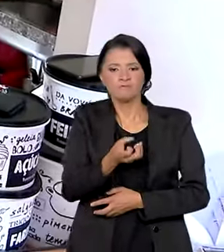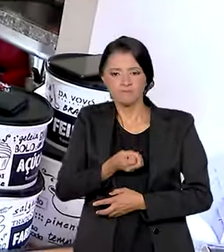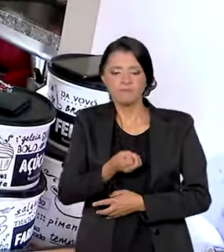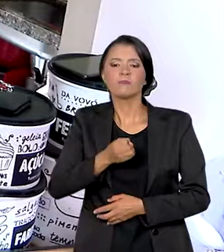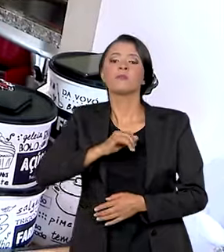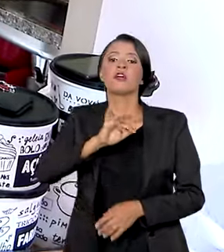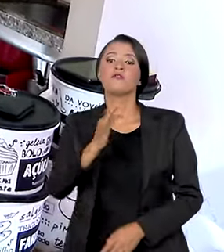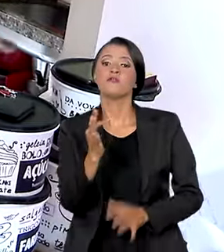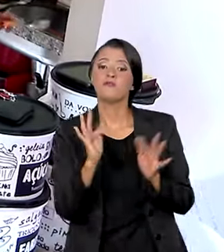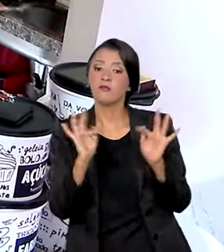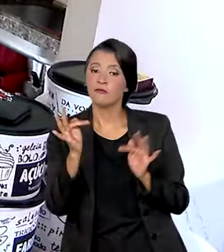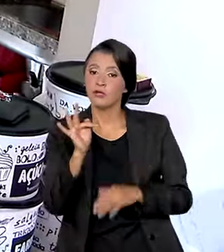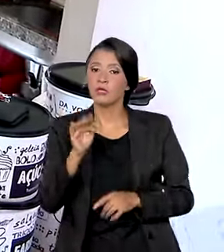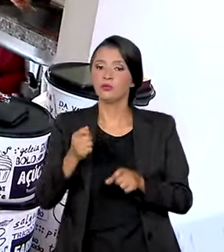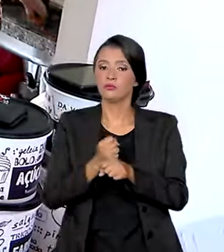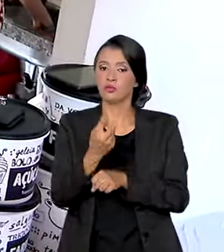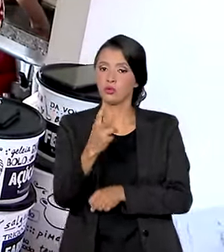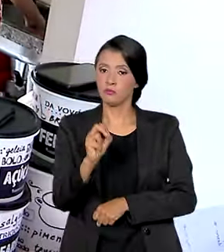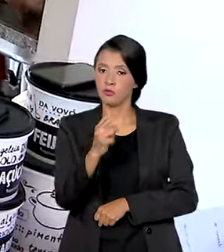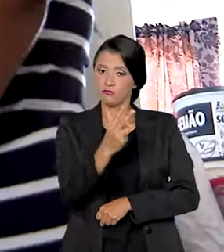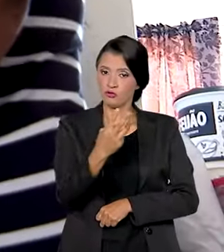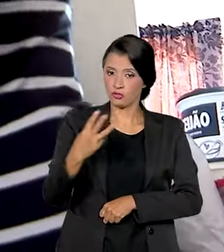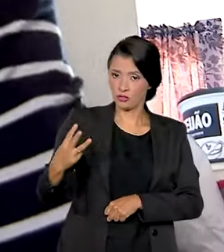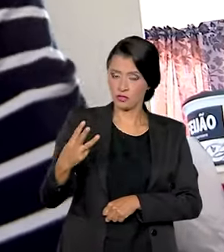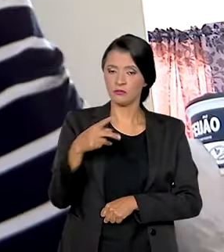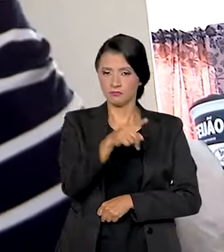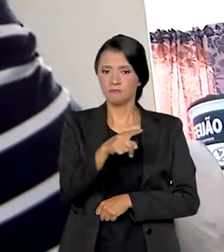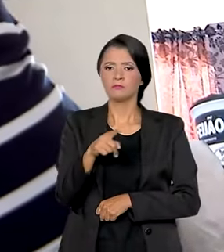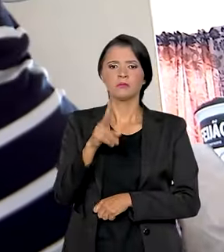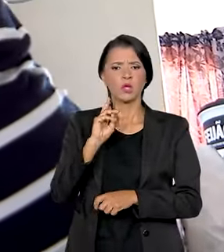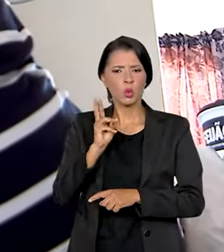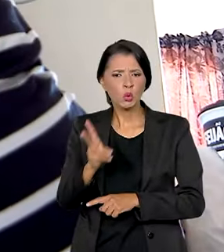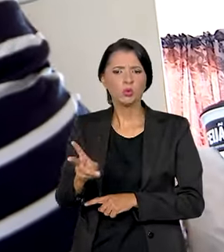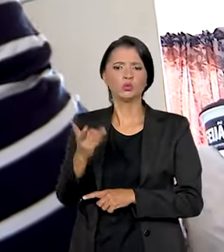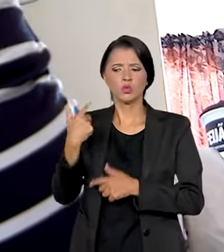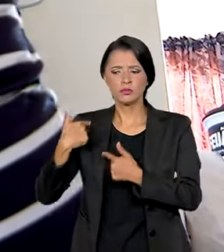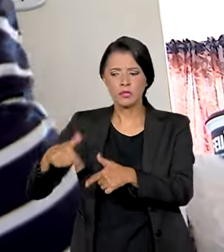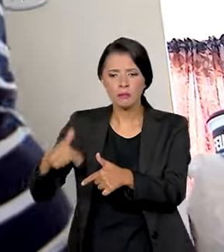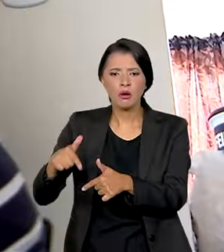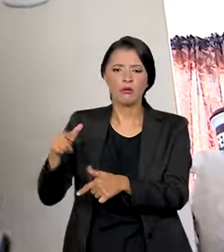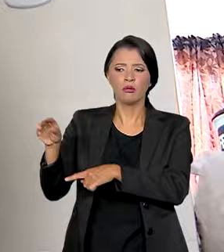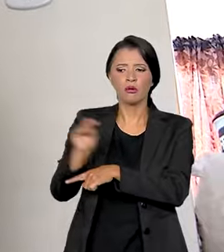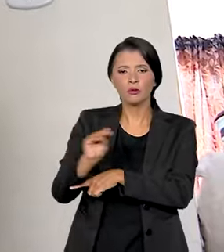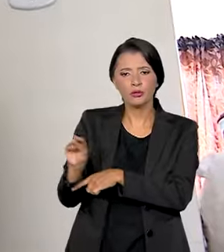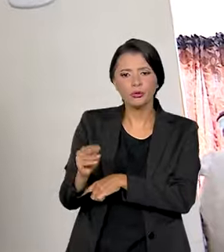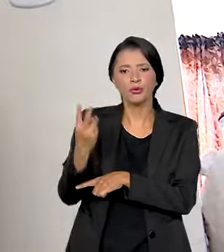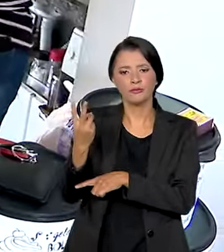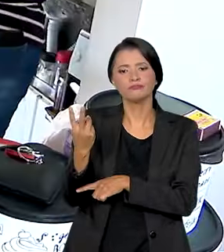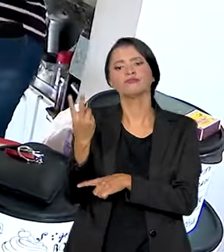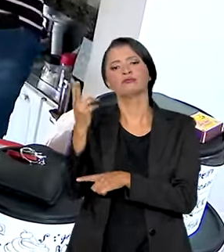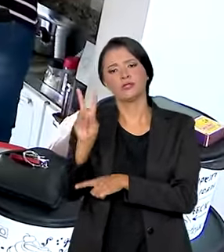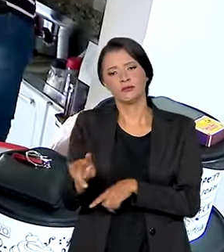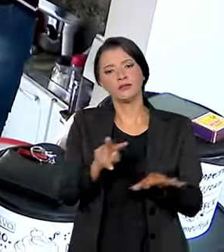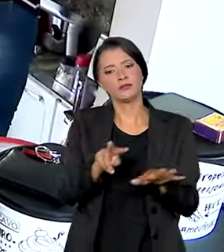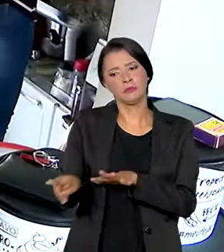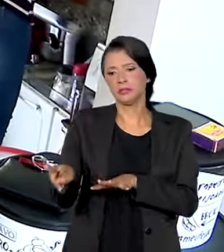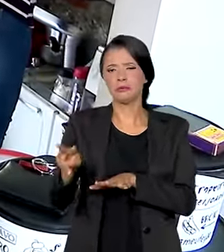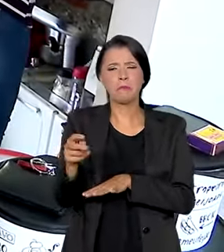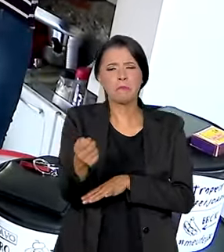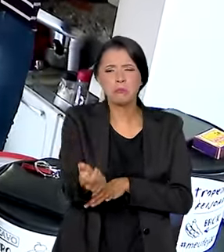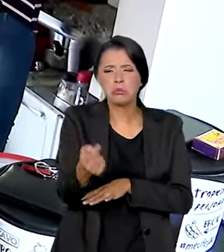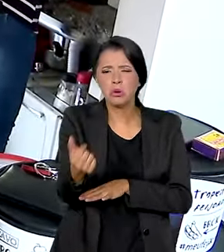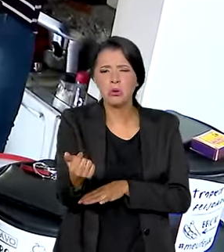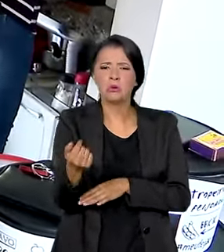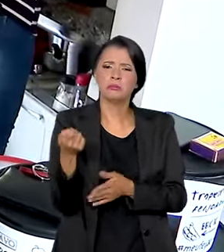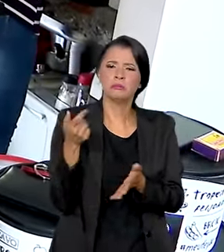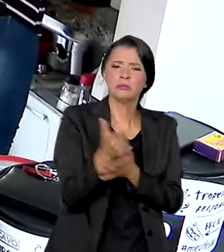em fevereiro de 2023. Os dois plantões que faz na semana como cuidadora não são suficientes